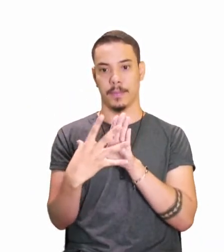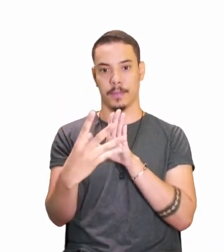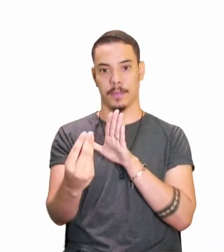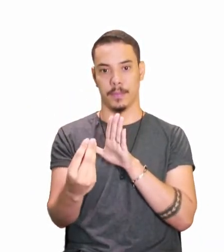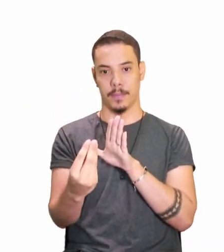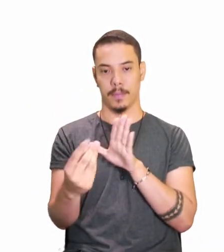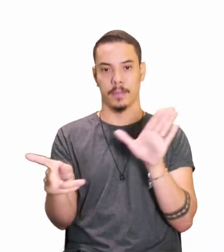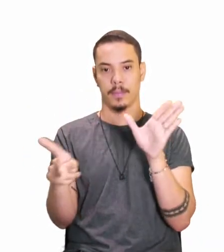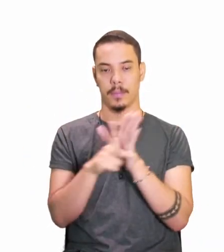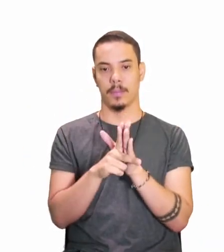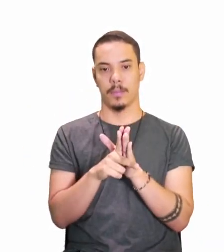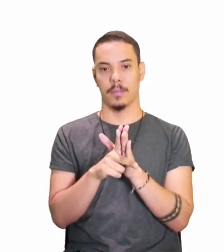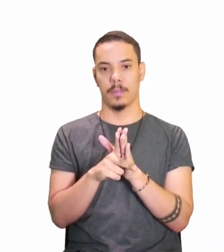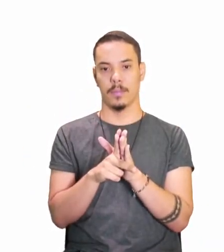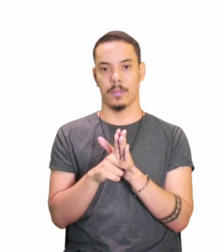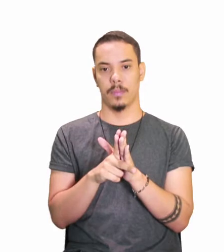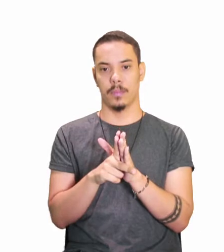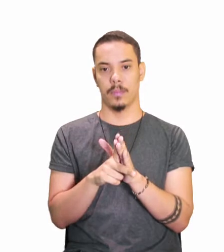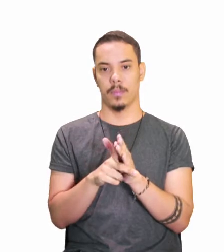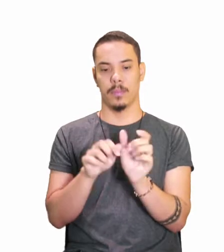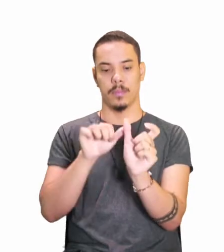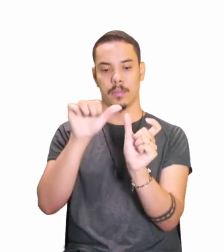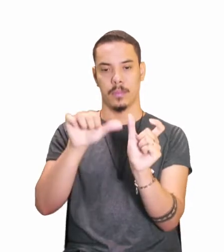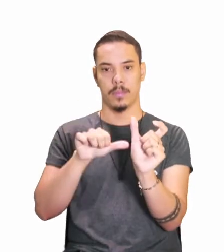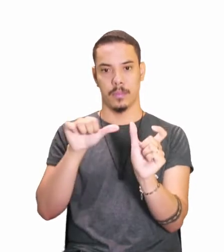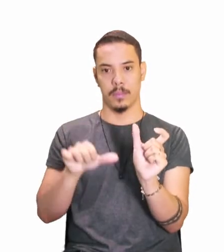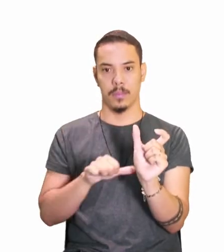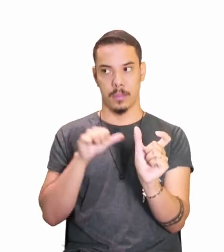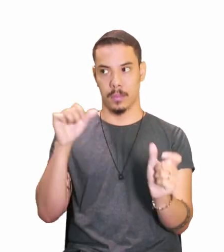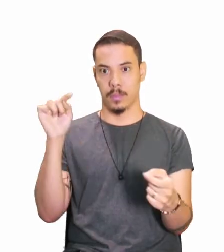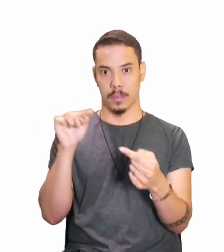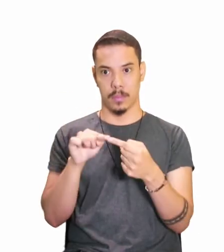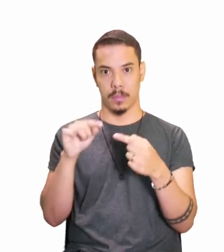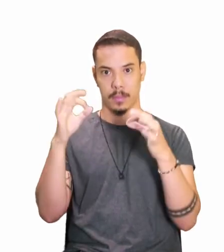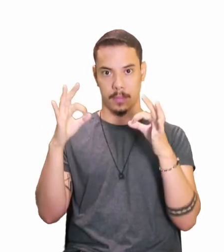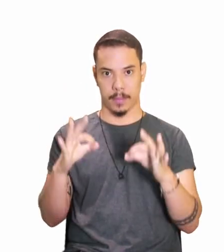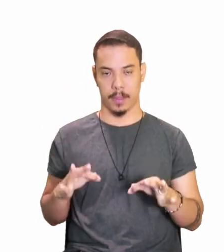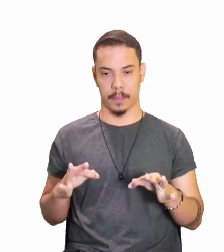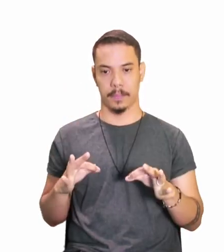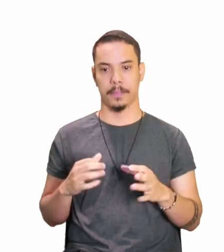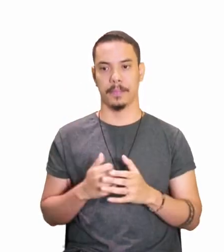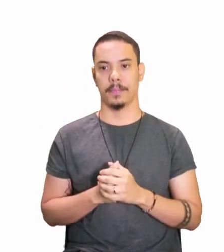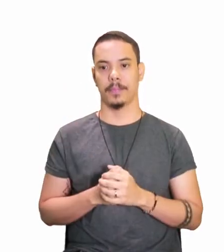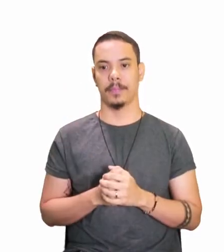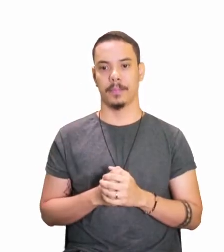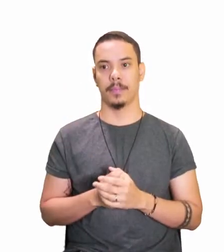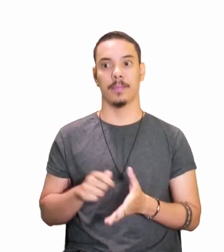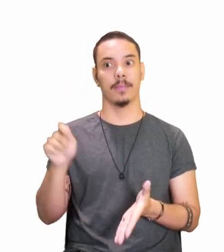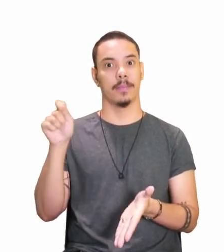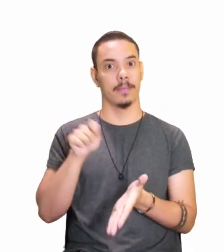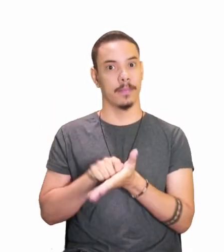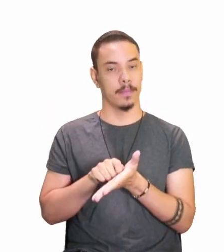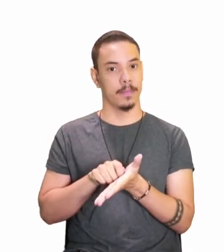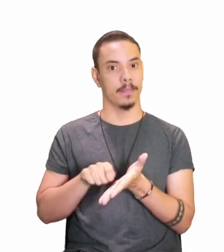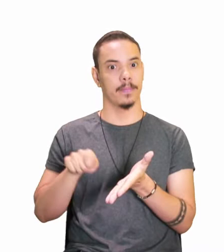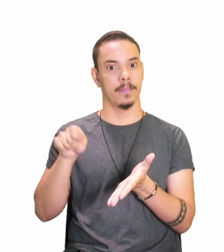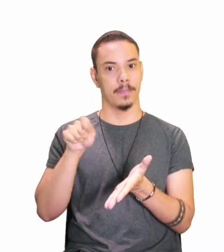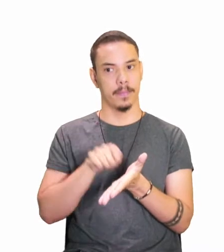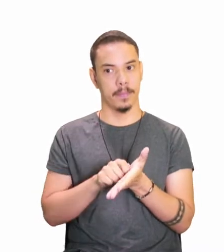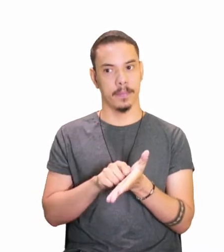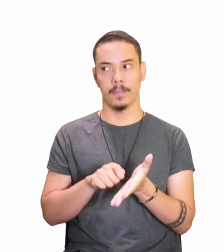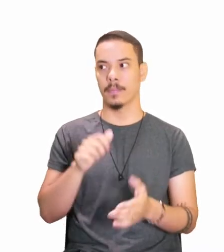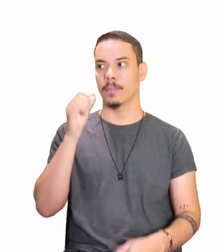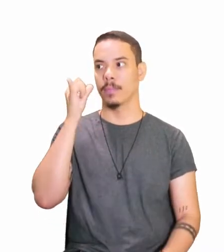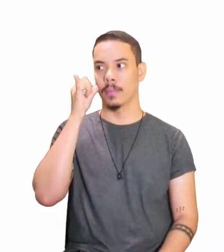conjugação regular, tome nota, não